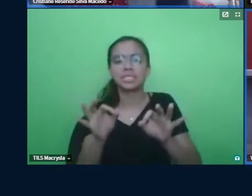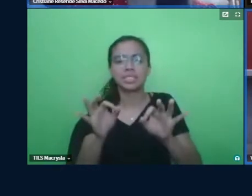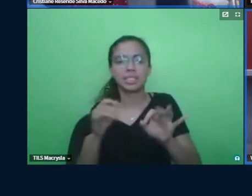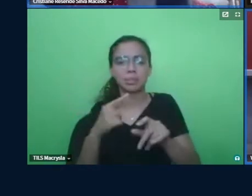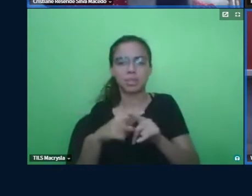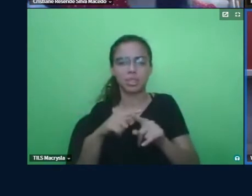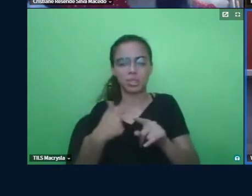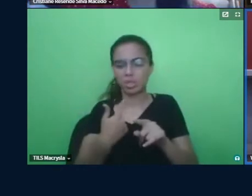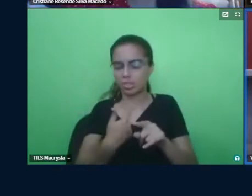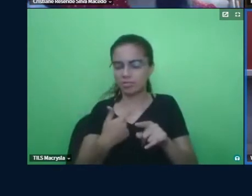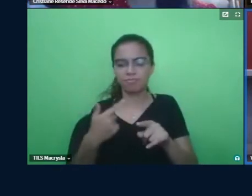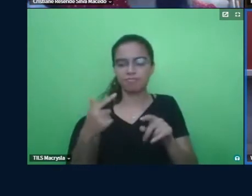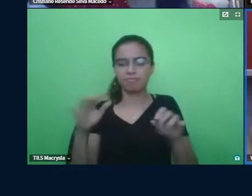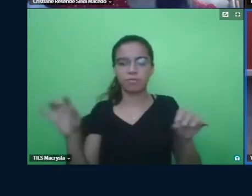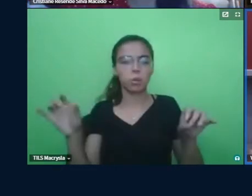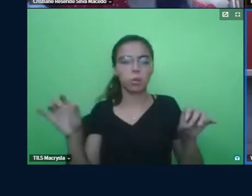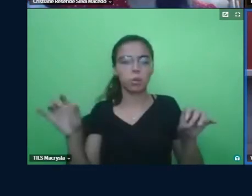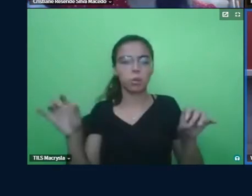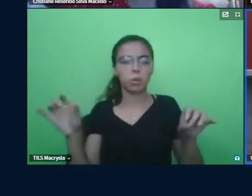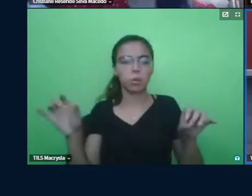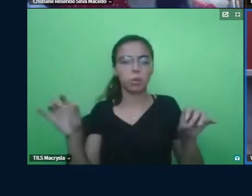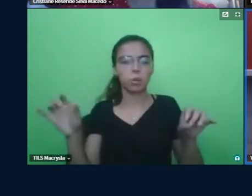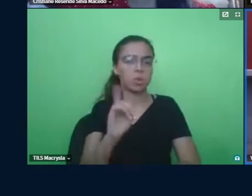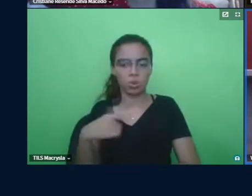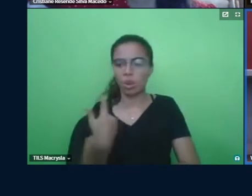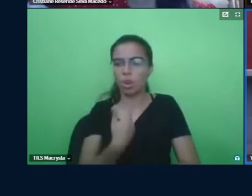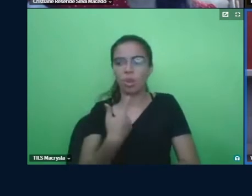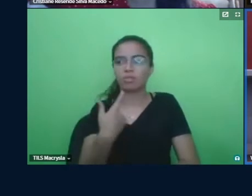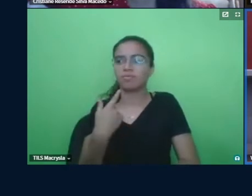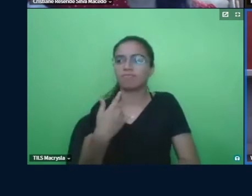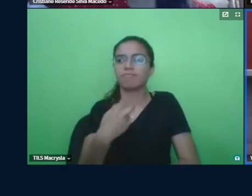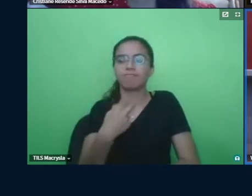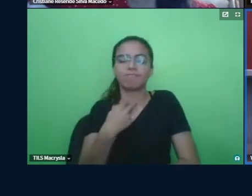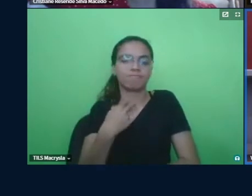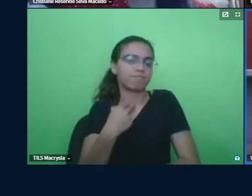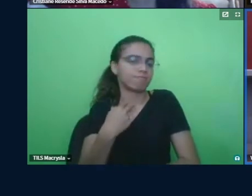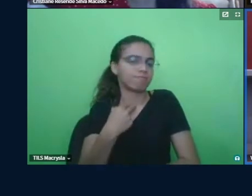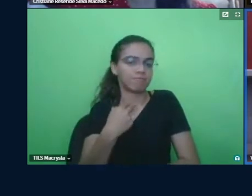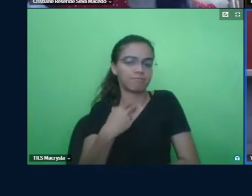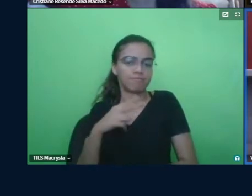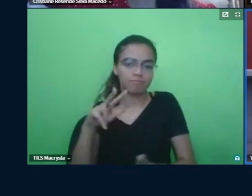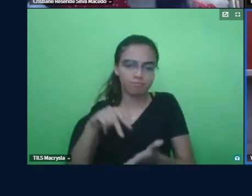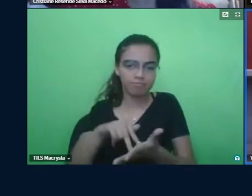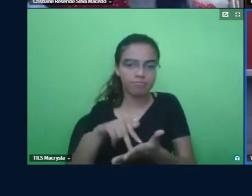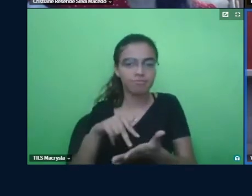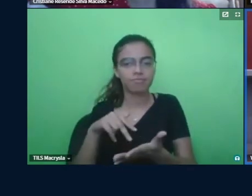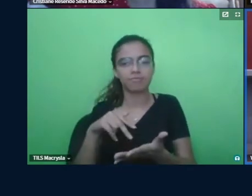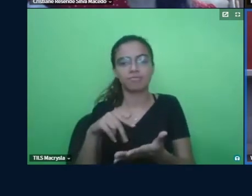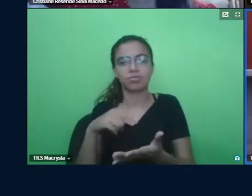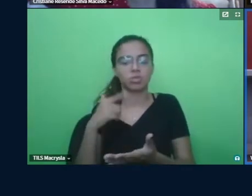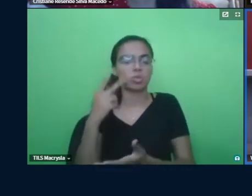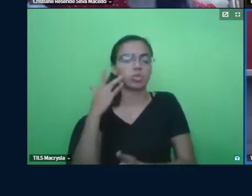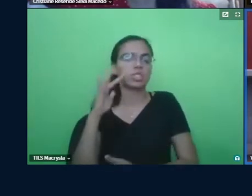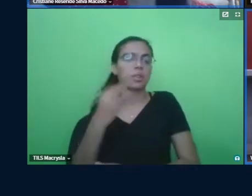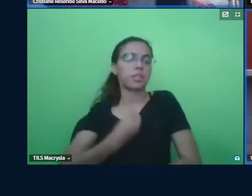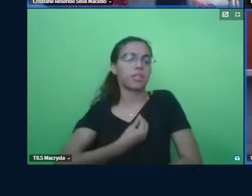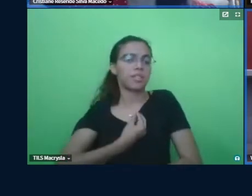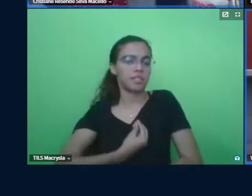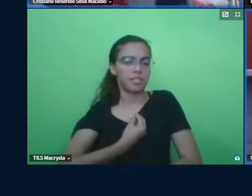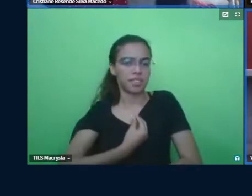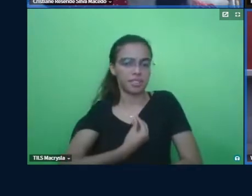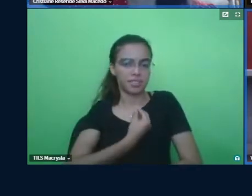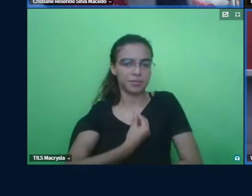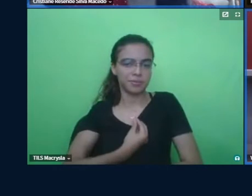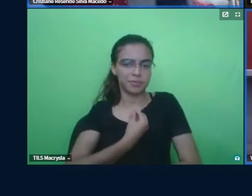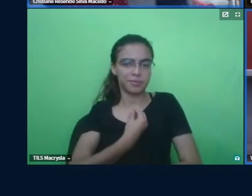preparado para essa situação. A não pode se colocar nessa situação porque a gente não está preparado, a gente não sabe viver. A gente só sabe vivenciar aquilo a partir do momento